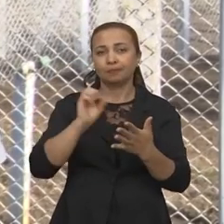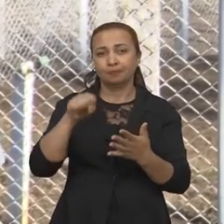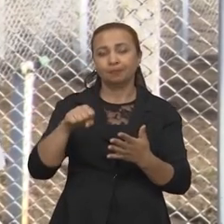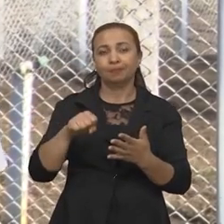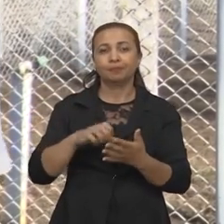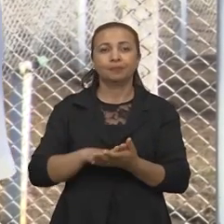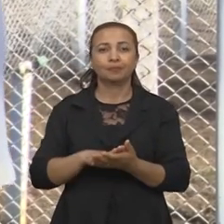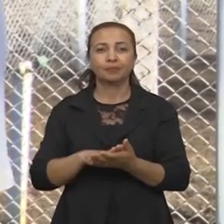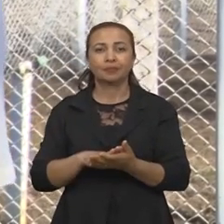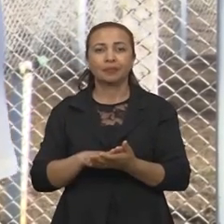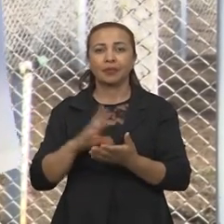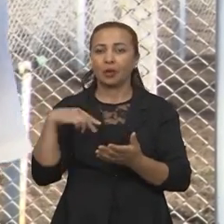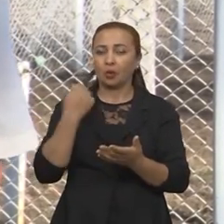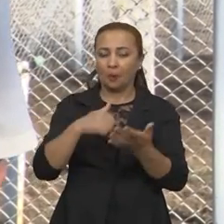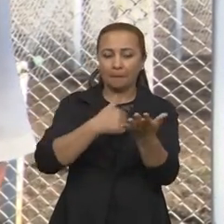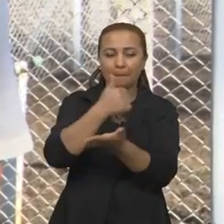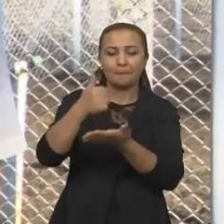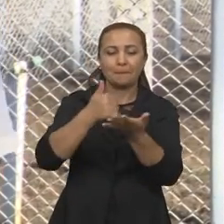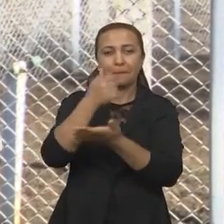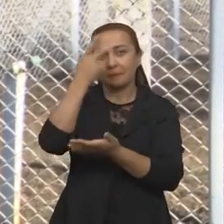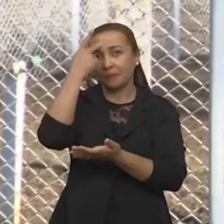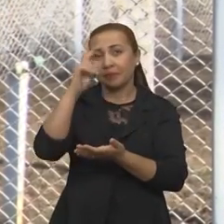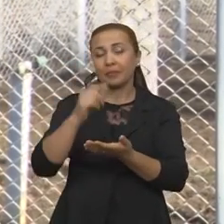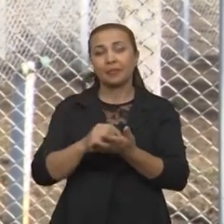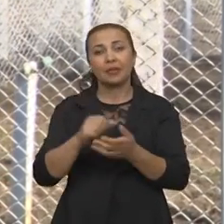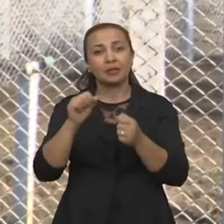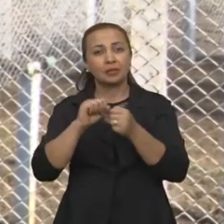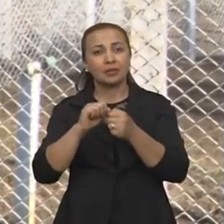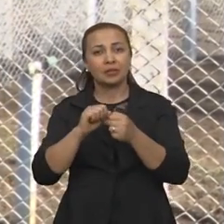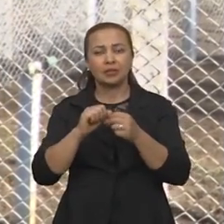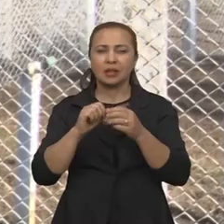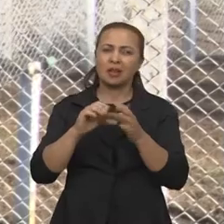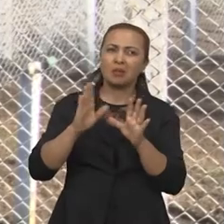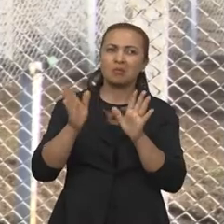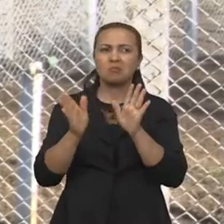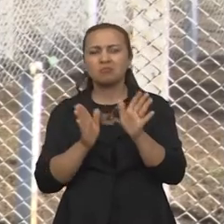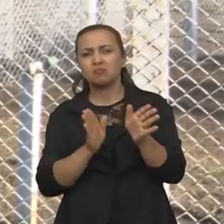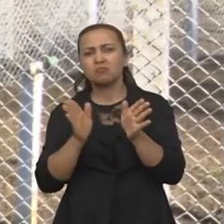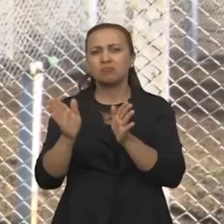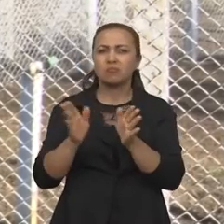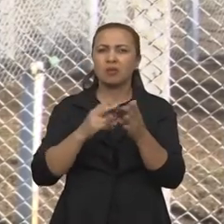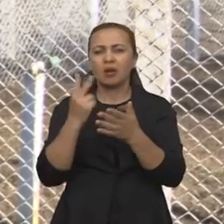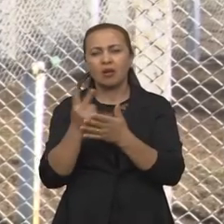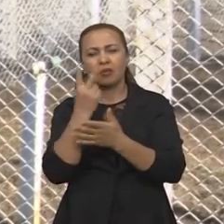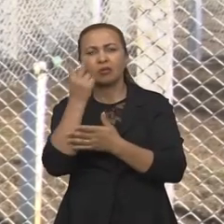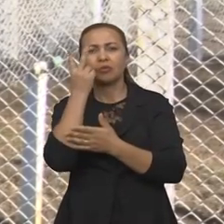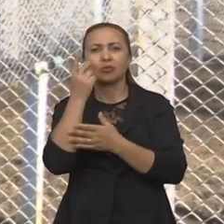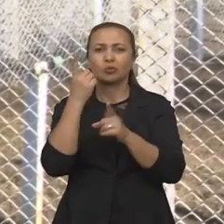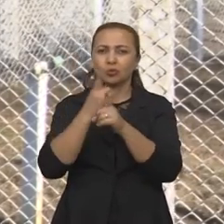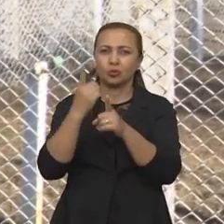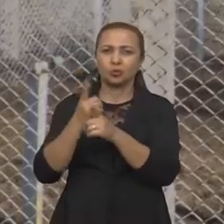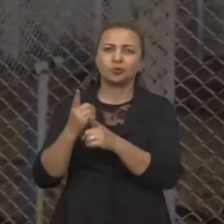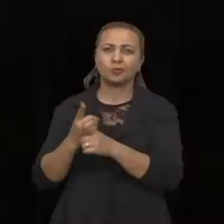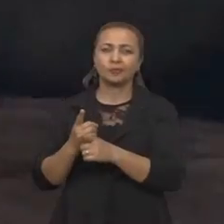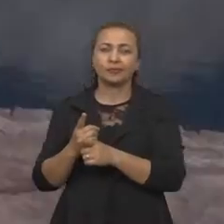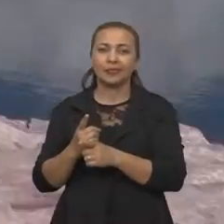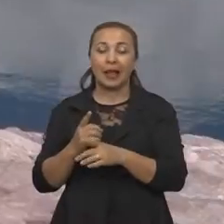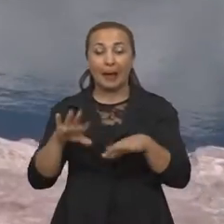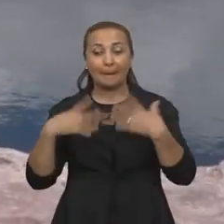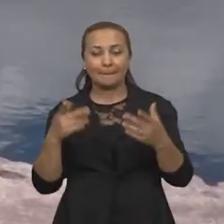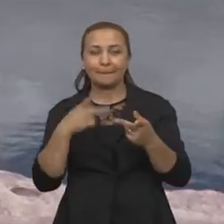Então nos quais a gente se baseou para fazer uma mediação dos valores encontrados.